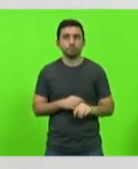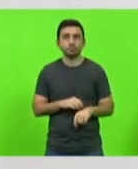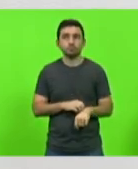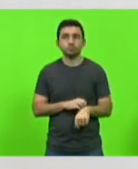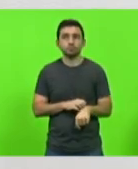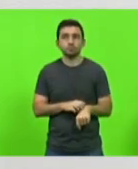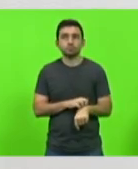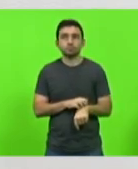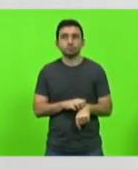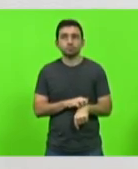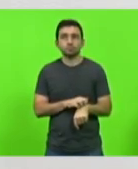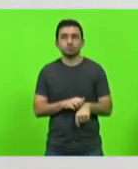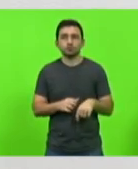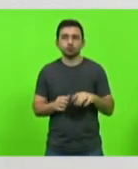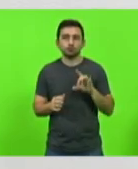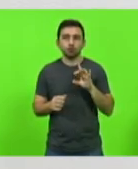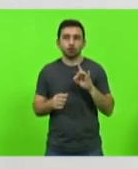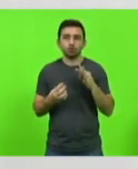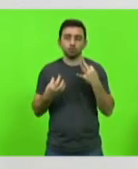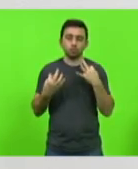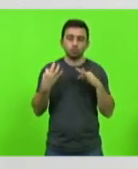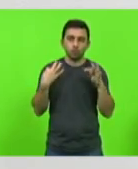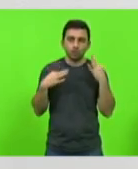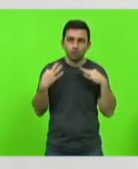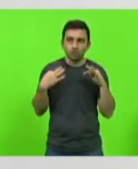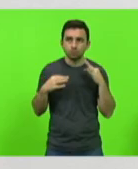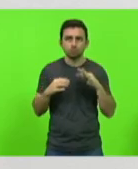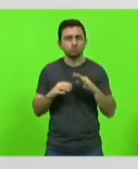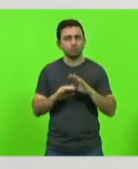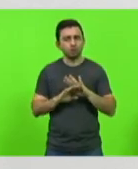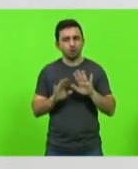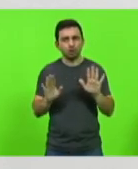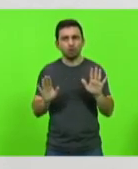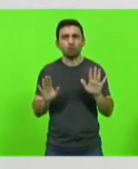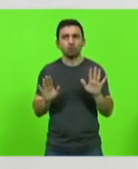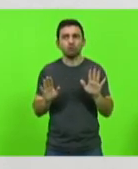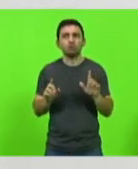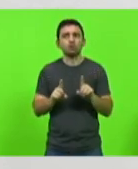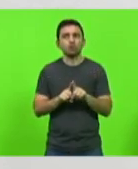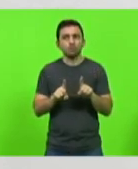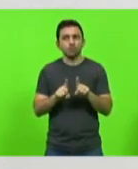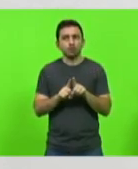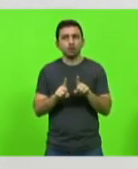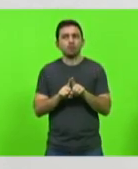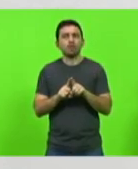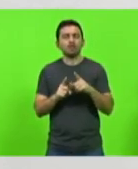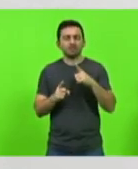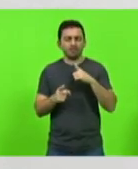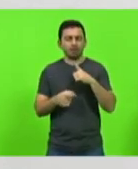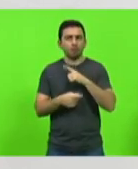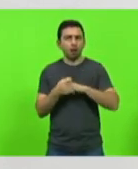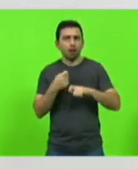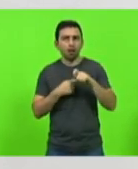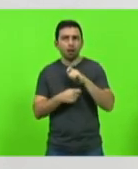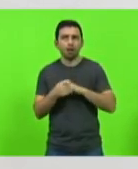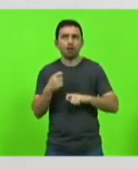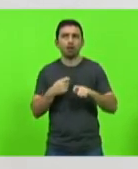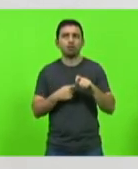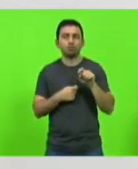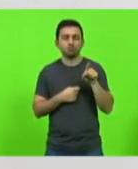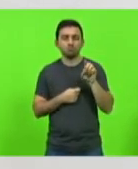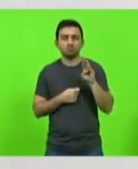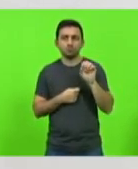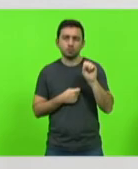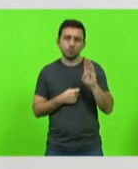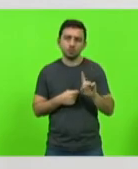não só pelo turismo mas também por por muito negócios que São Bento do Sul faz